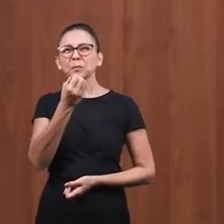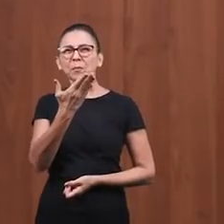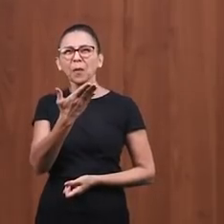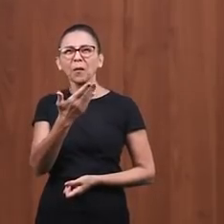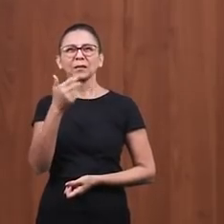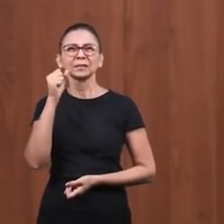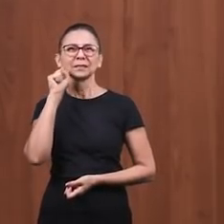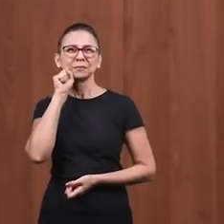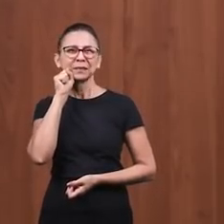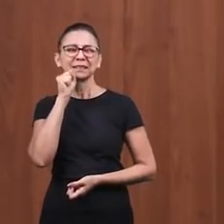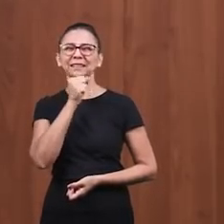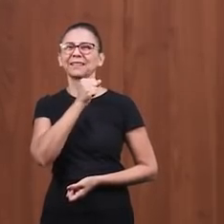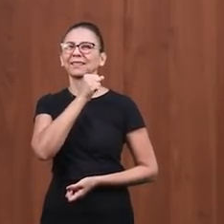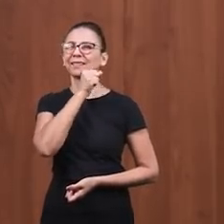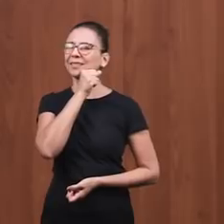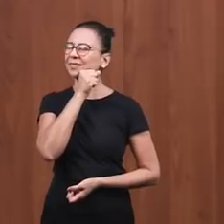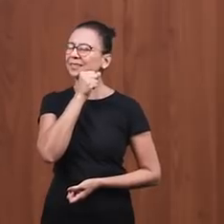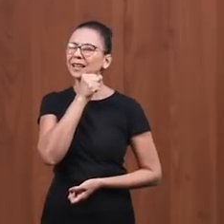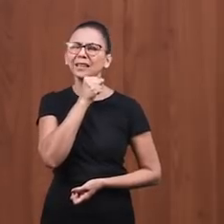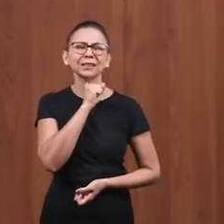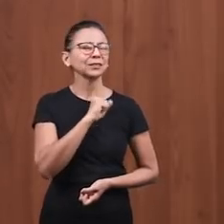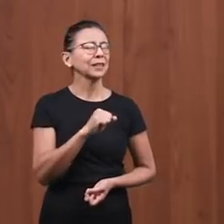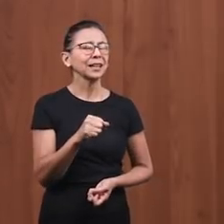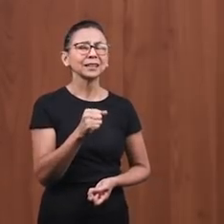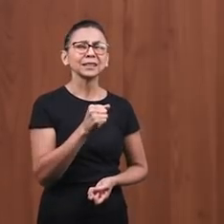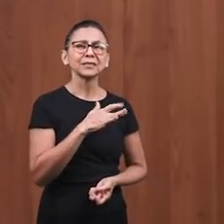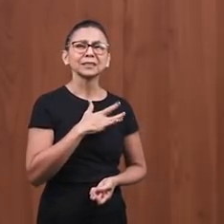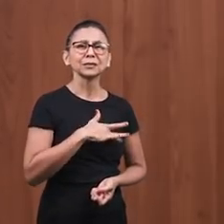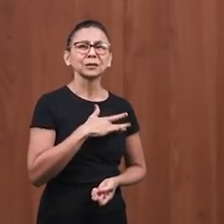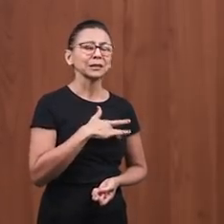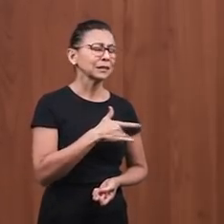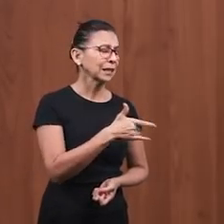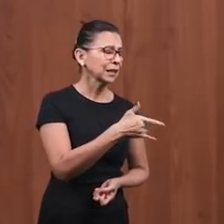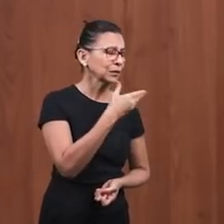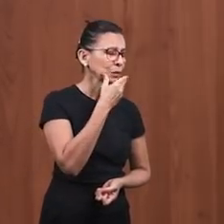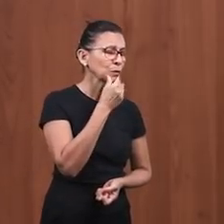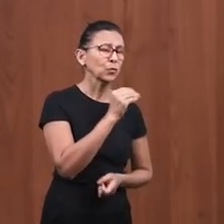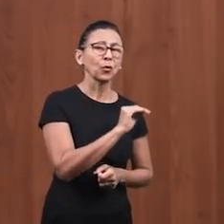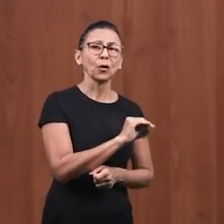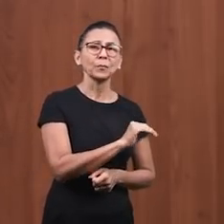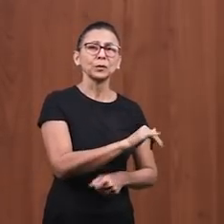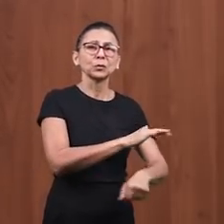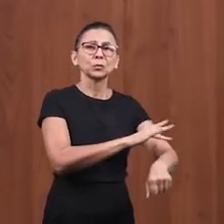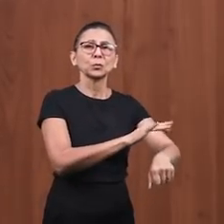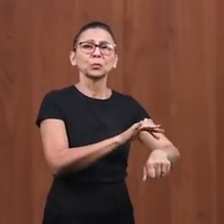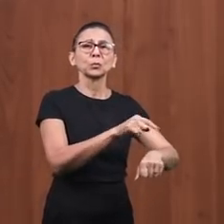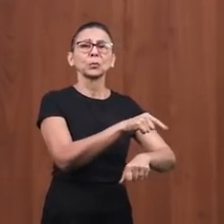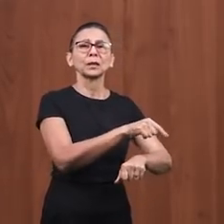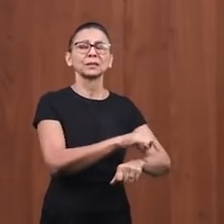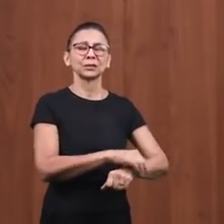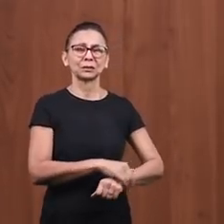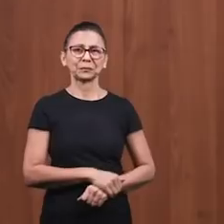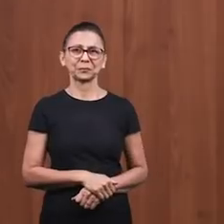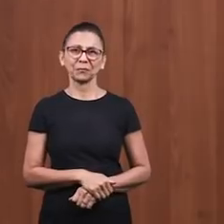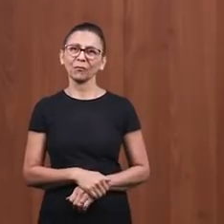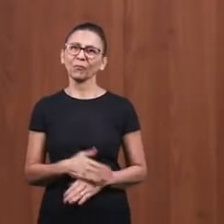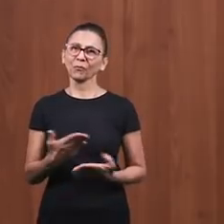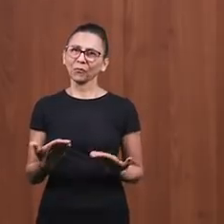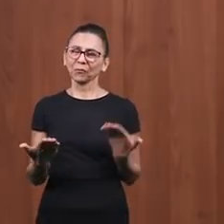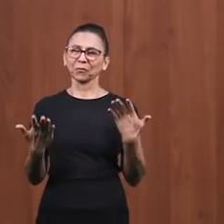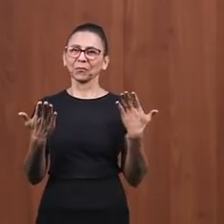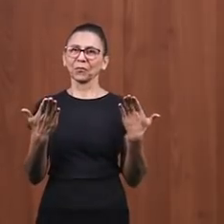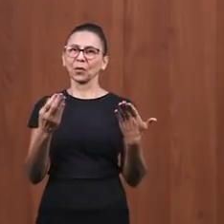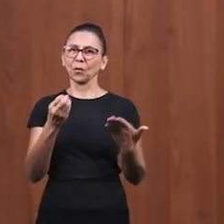era ele, aquele samaritano que se apiedou daquele homem caído ali? O bom samaritano, ele